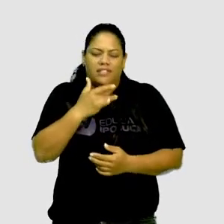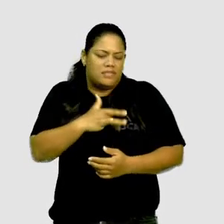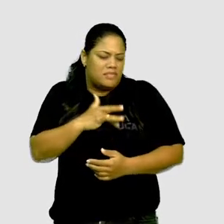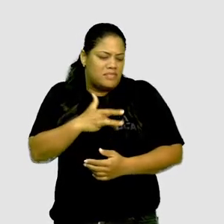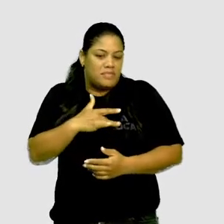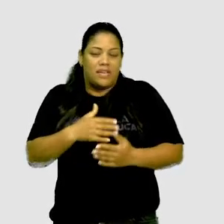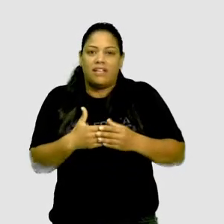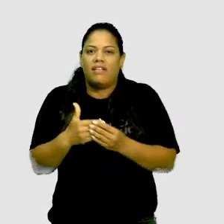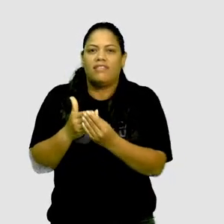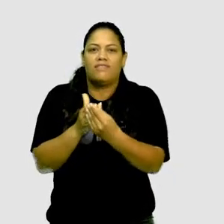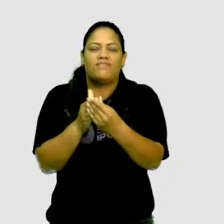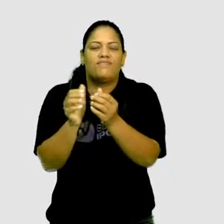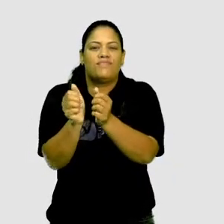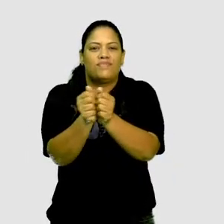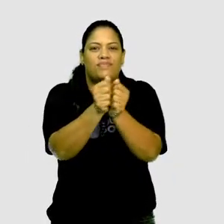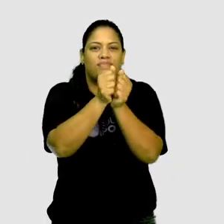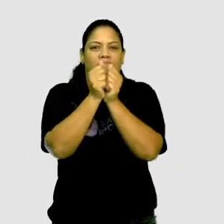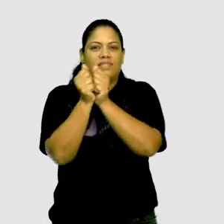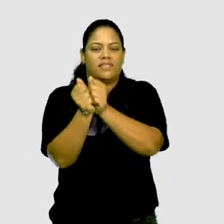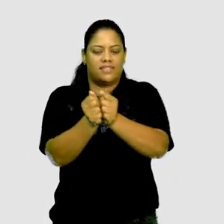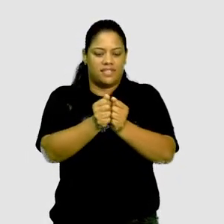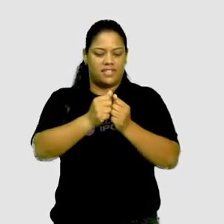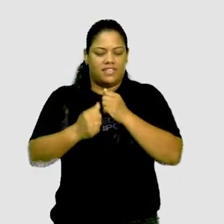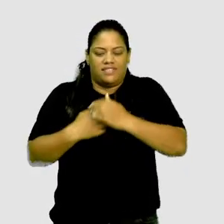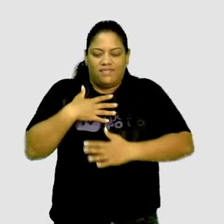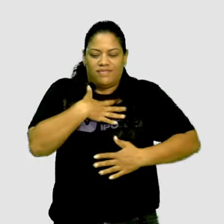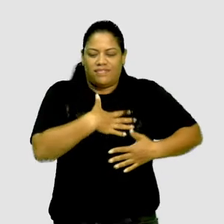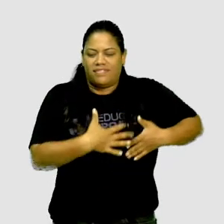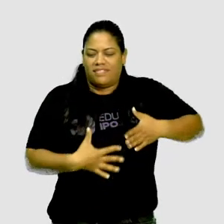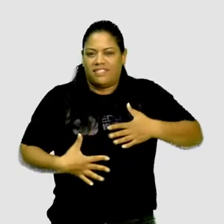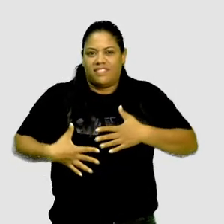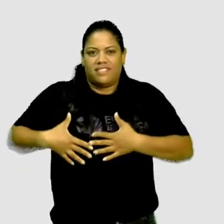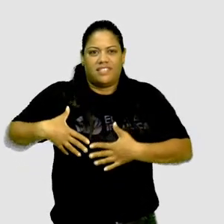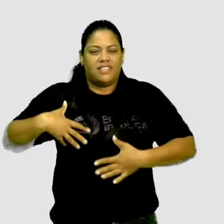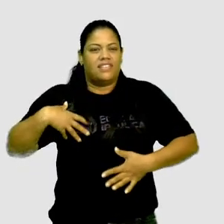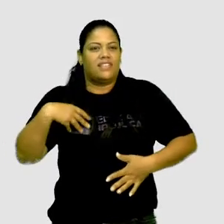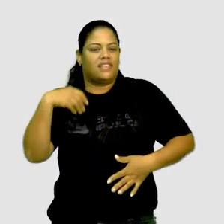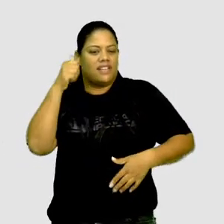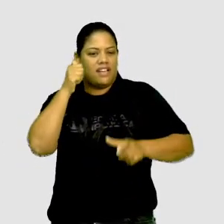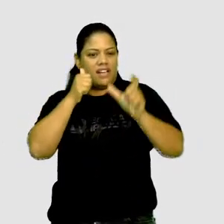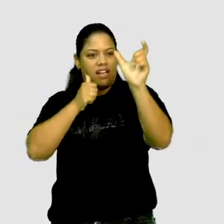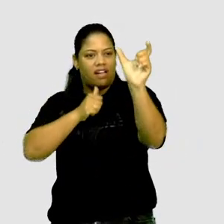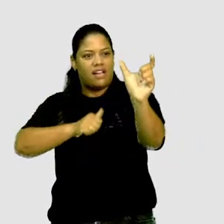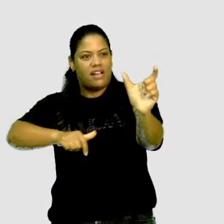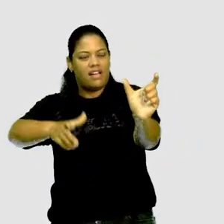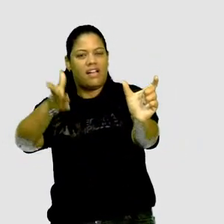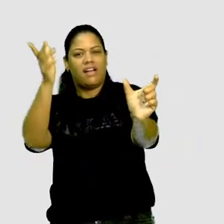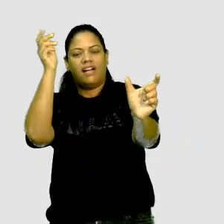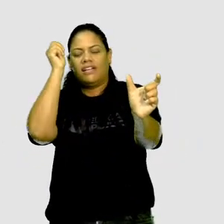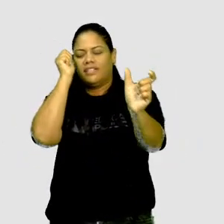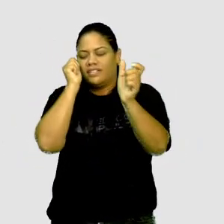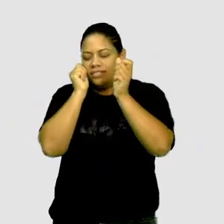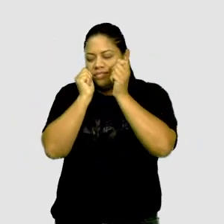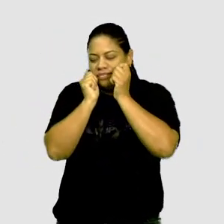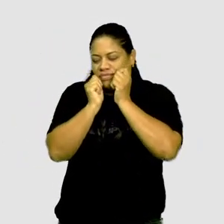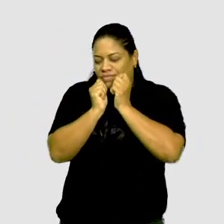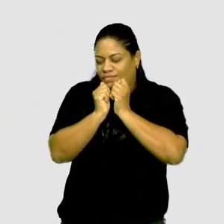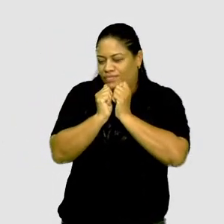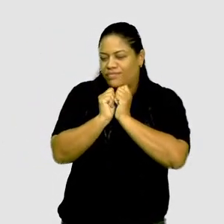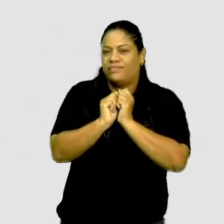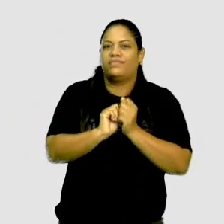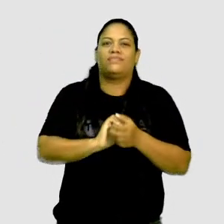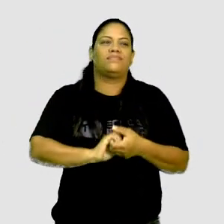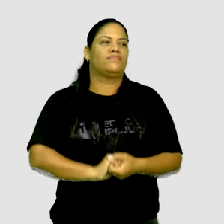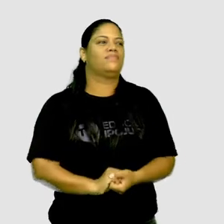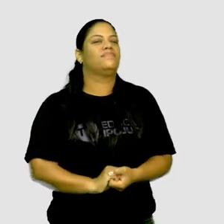conduza junto a você, ou me usa para o seu prazer, me fascina, deusa com ar de menina. E